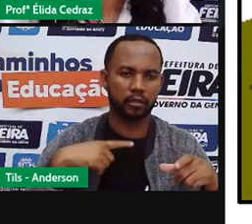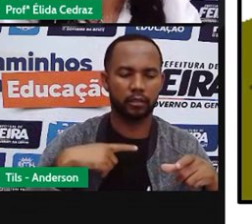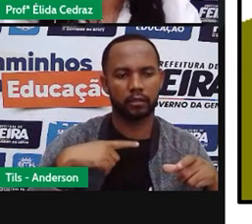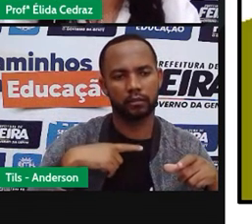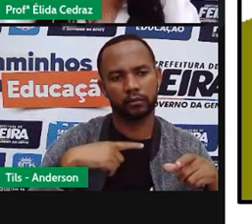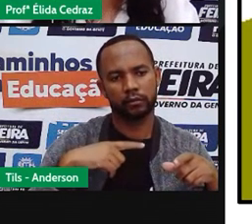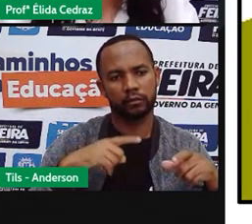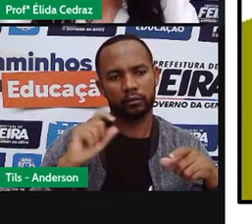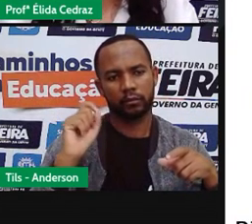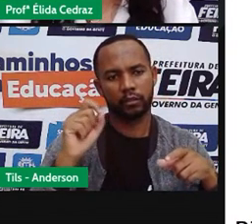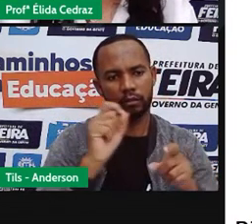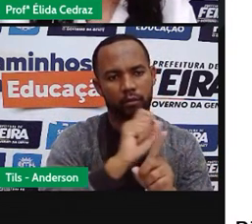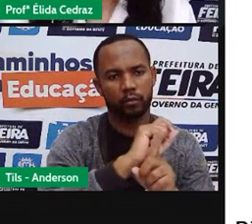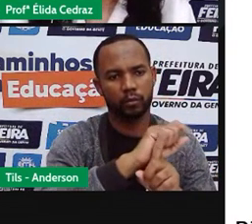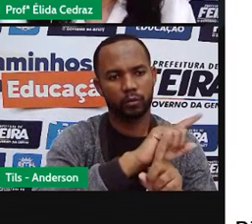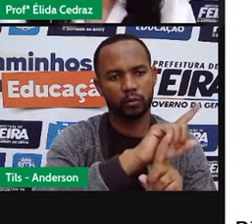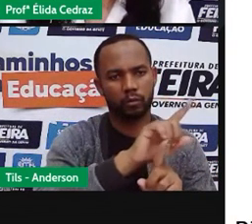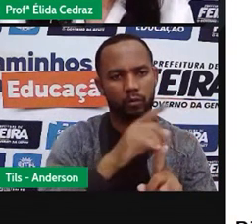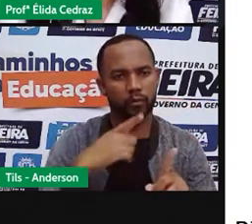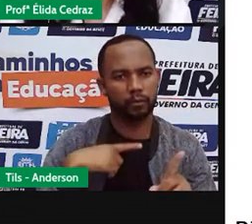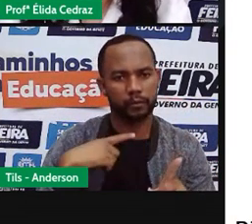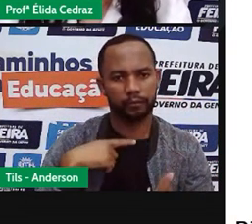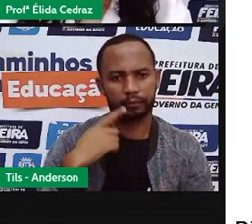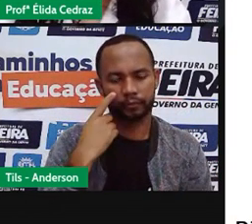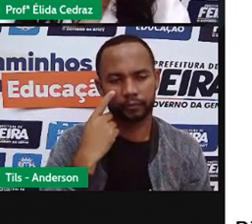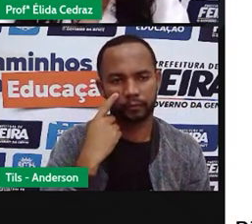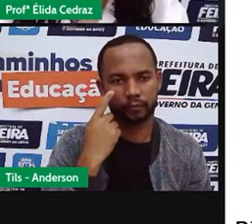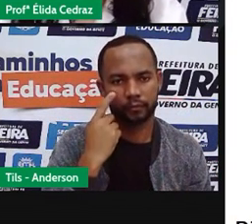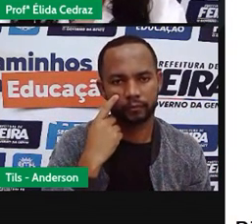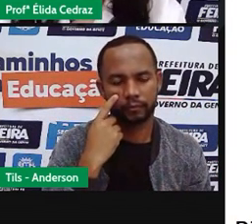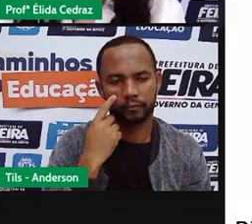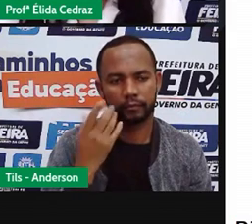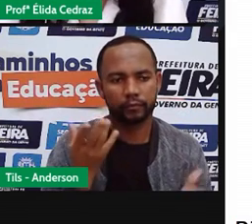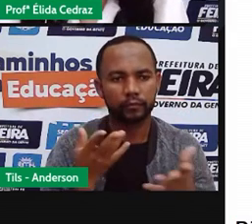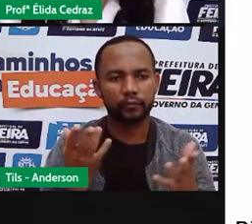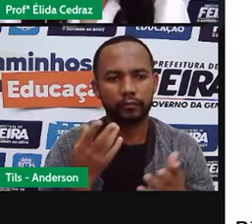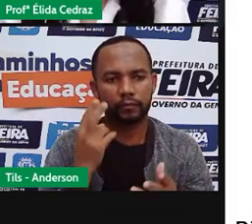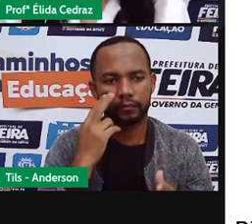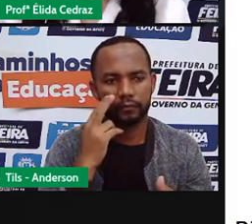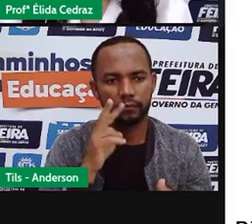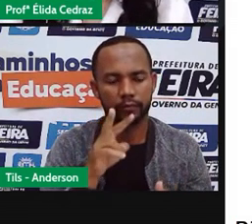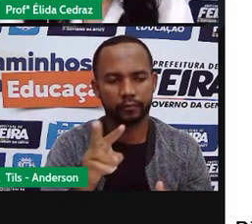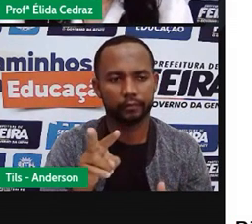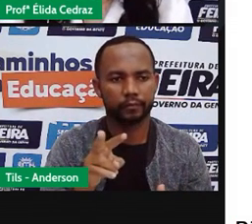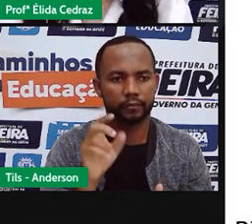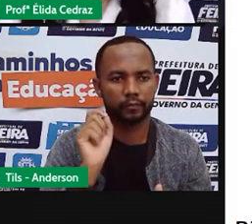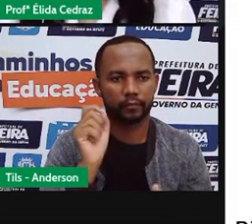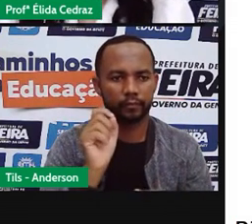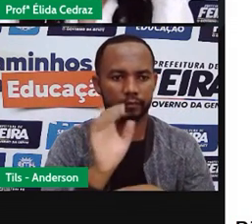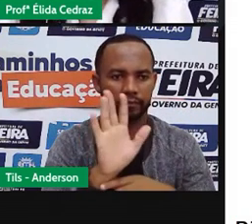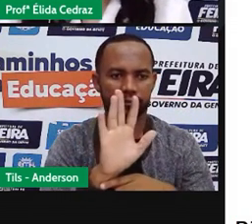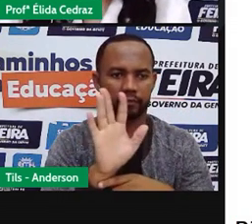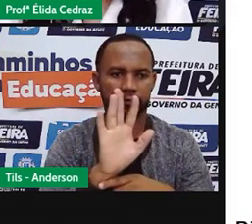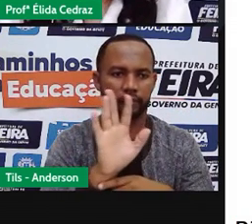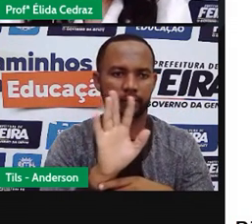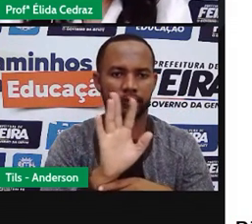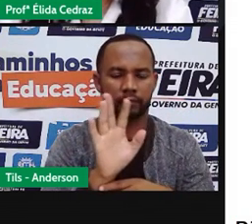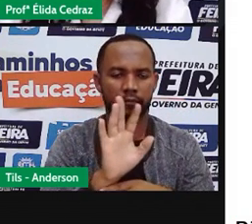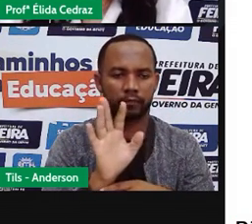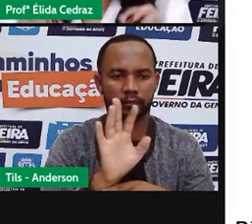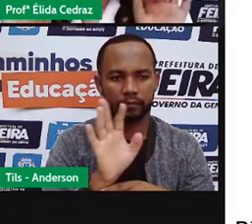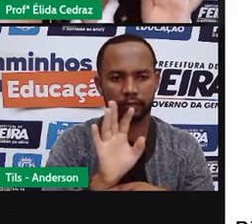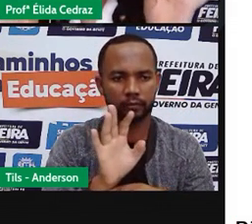a sombra. Nós vamos assistir agora um diáton de